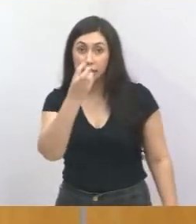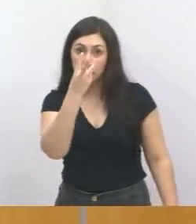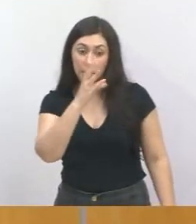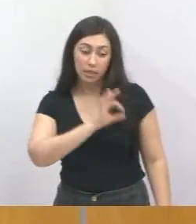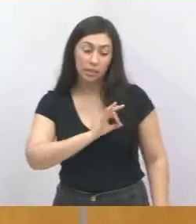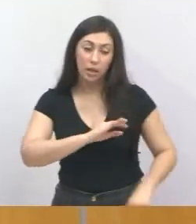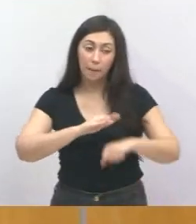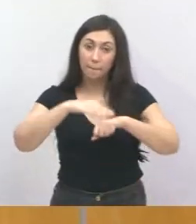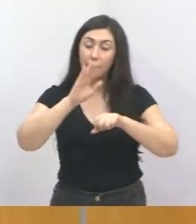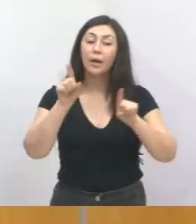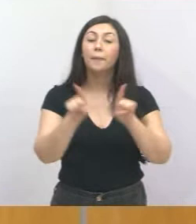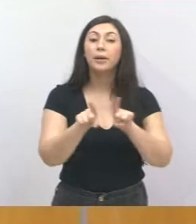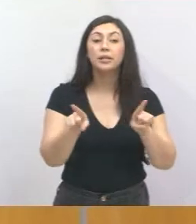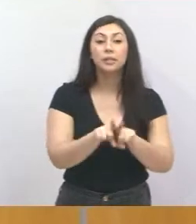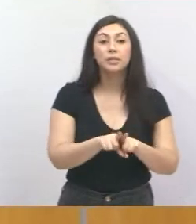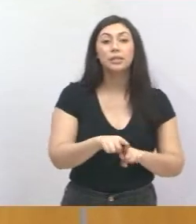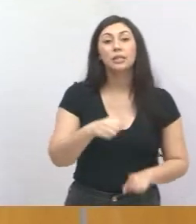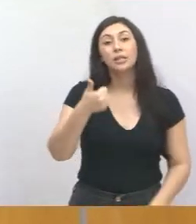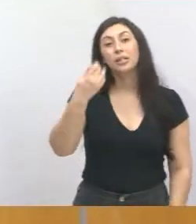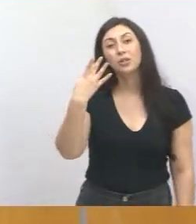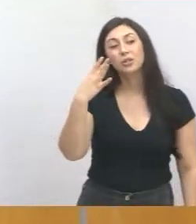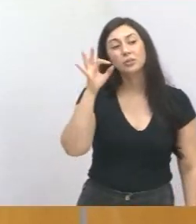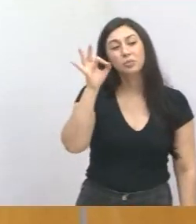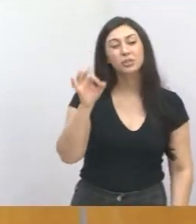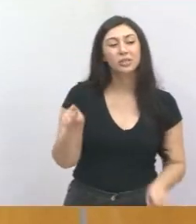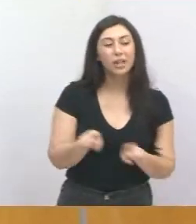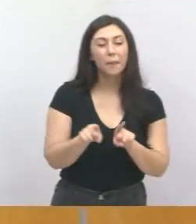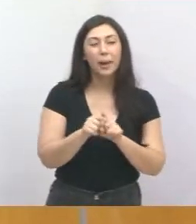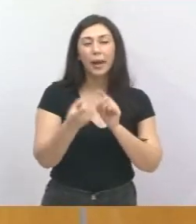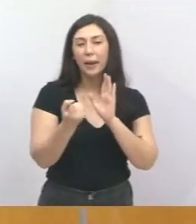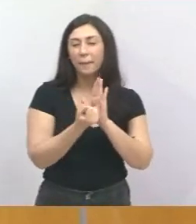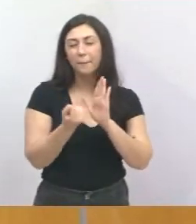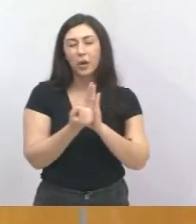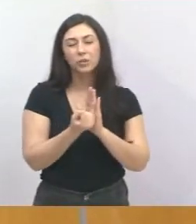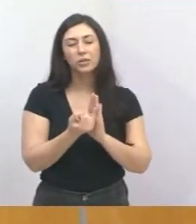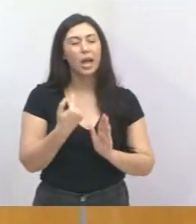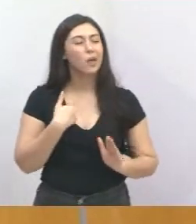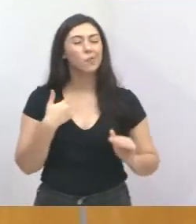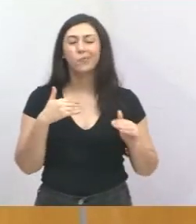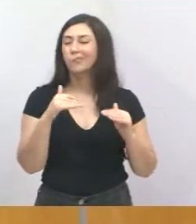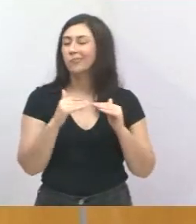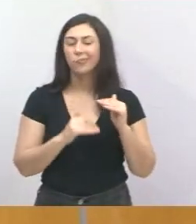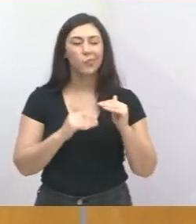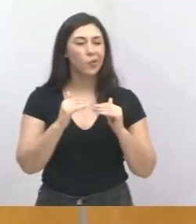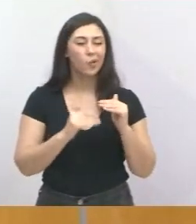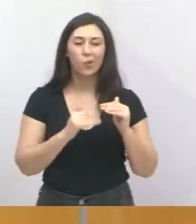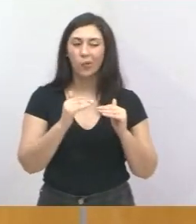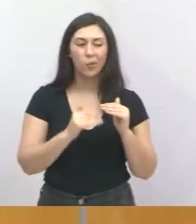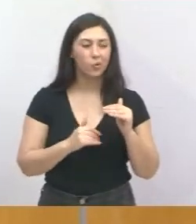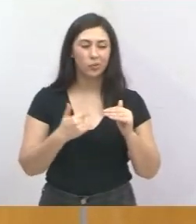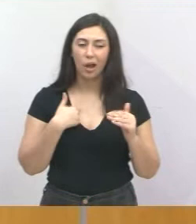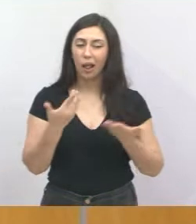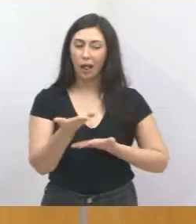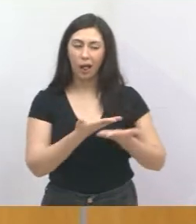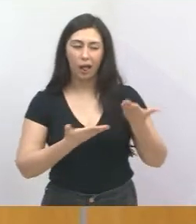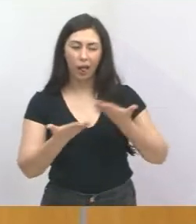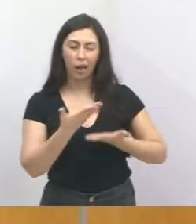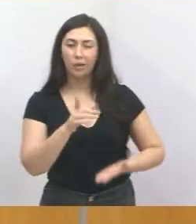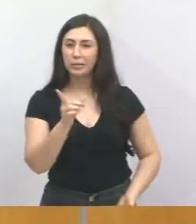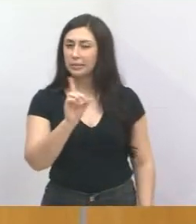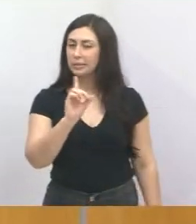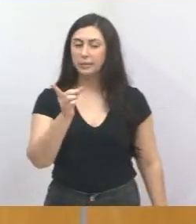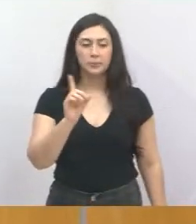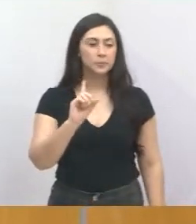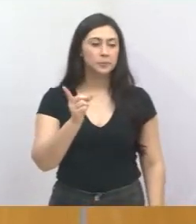mas tem os 14% e também tem o imposto de renda. Então não votei a favor, não chancelei esse projeto de lei